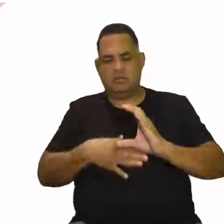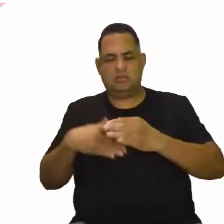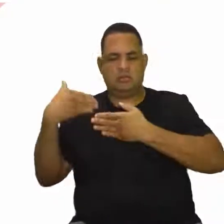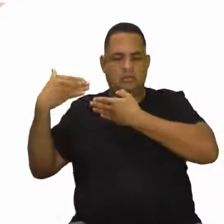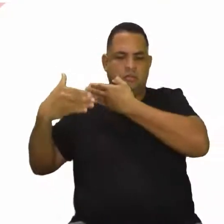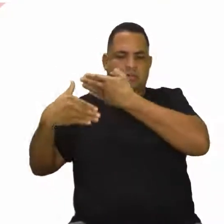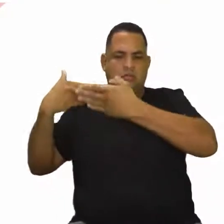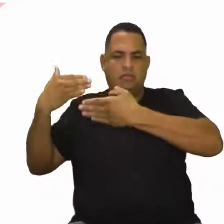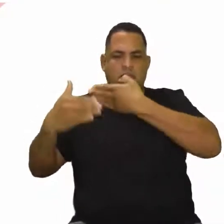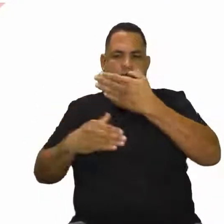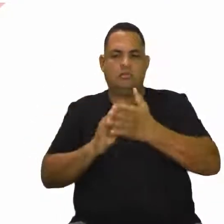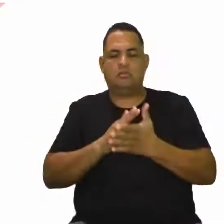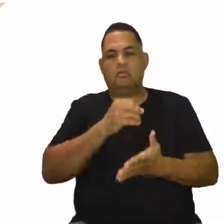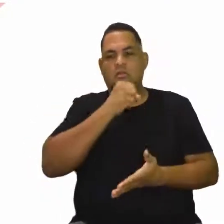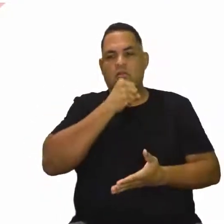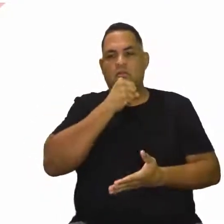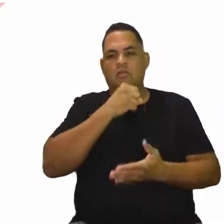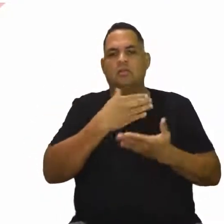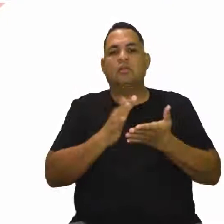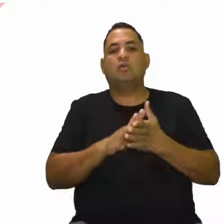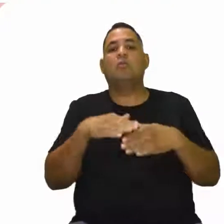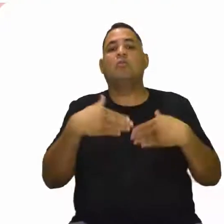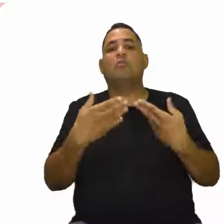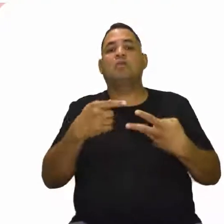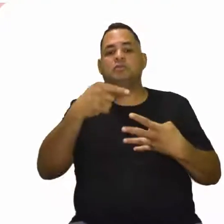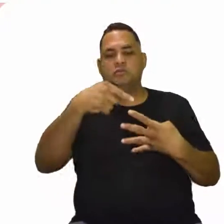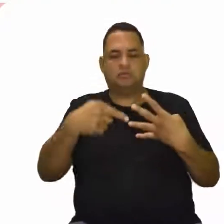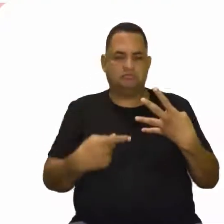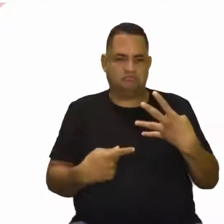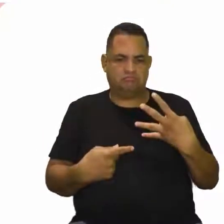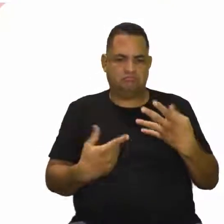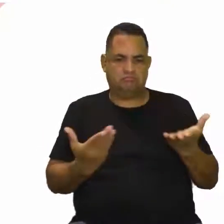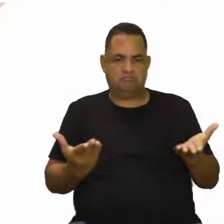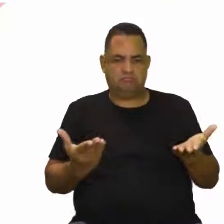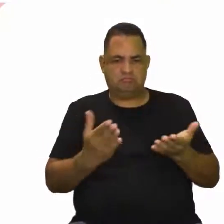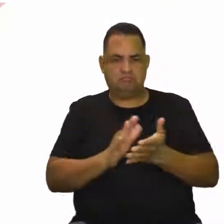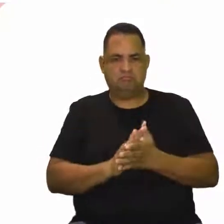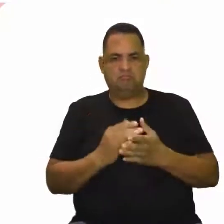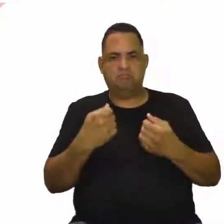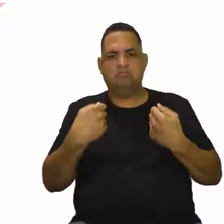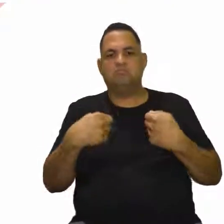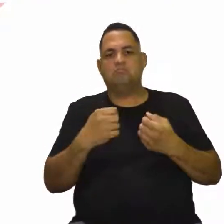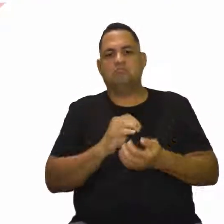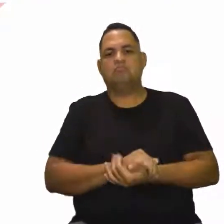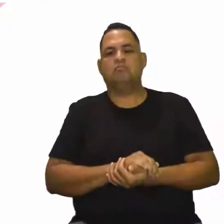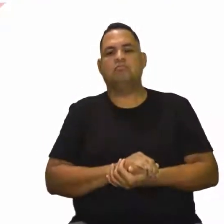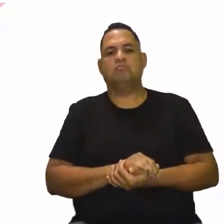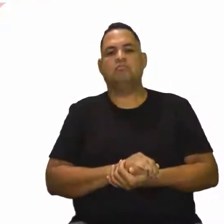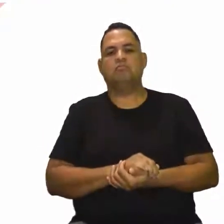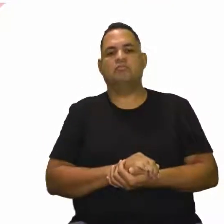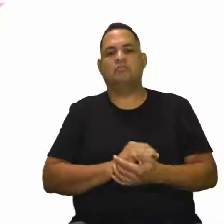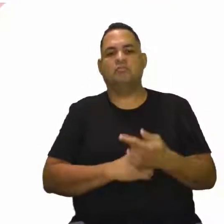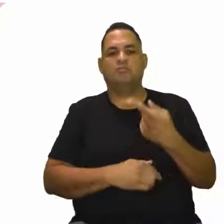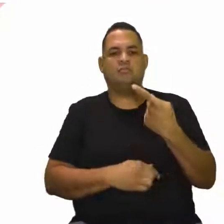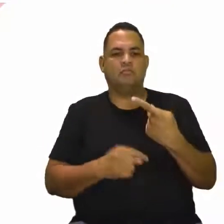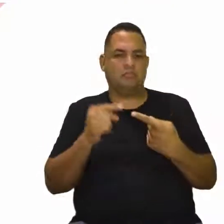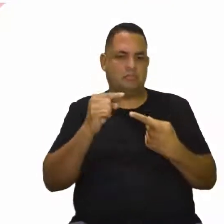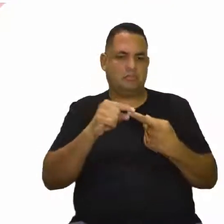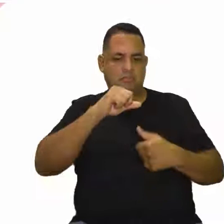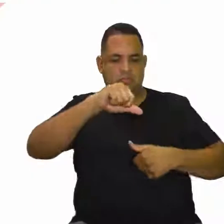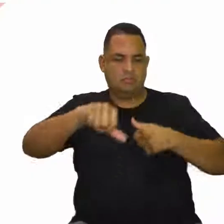dimensionais do envelhecimento. Que pontos são esses, né, prof? Que a gente tem que mencionar. Nós vamos apontar aí as